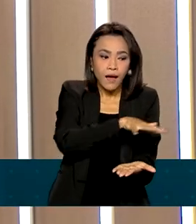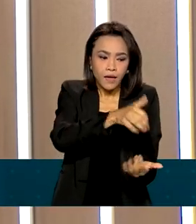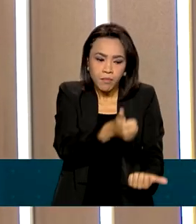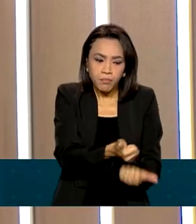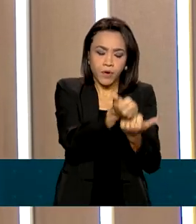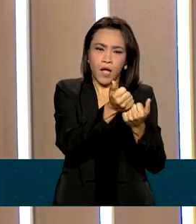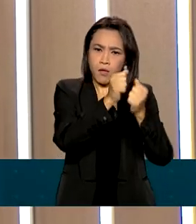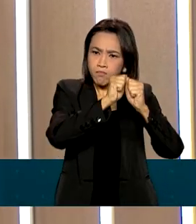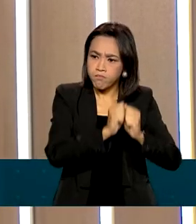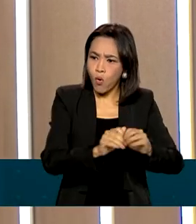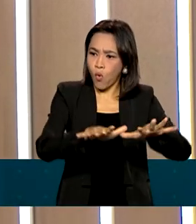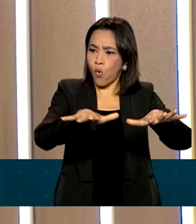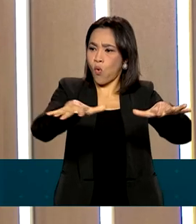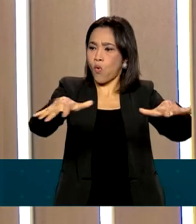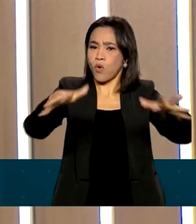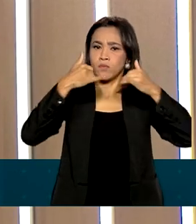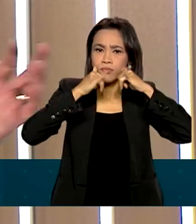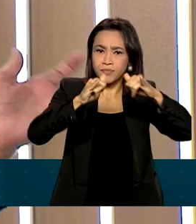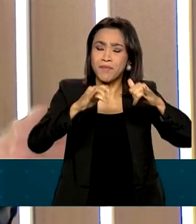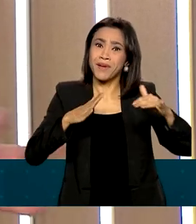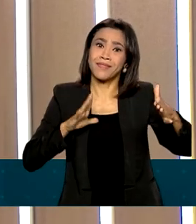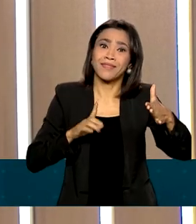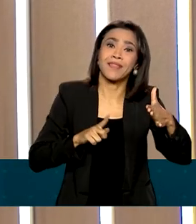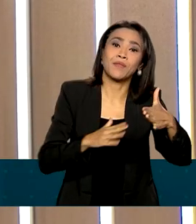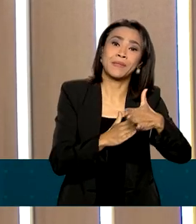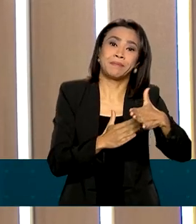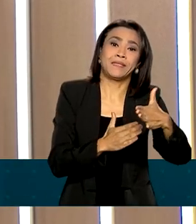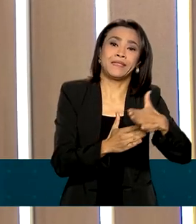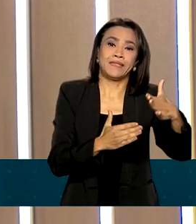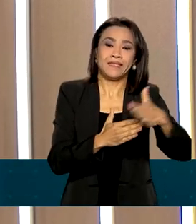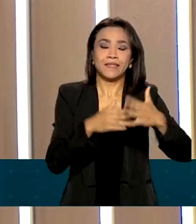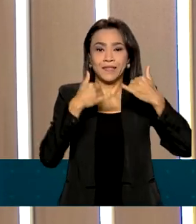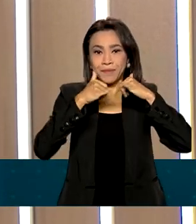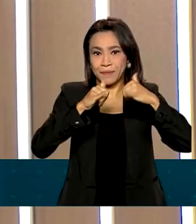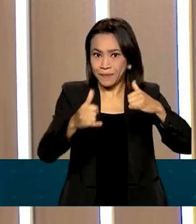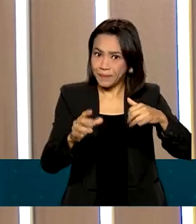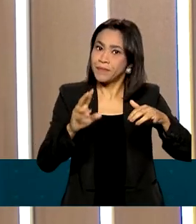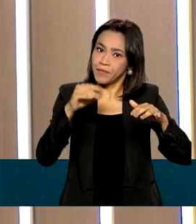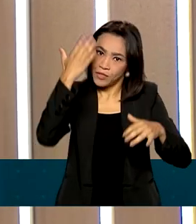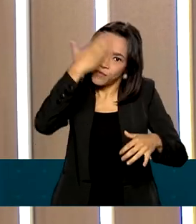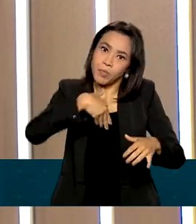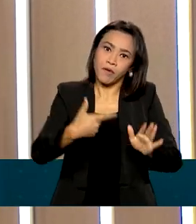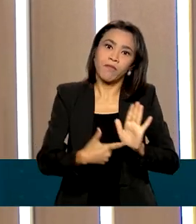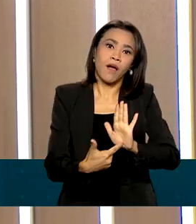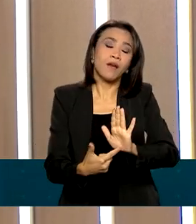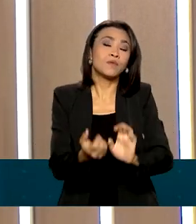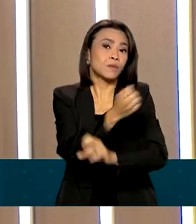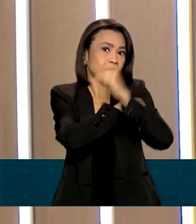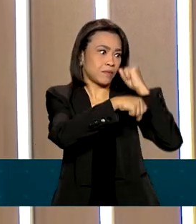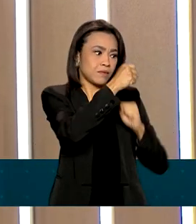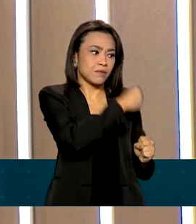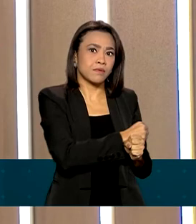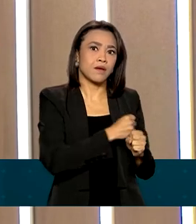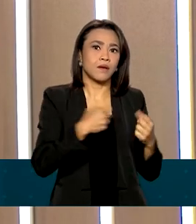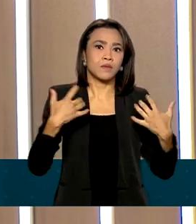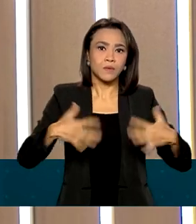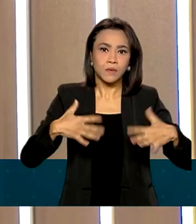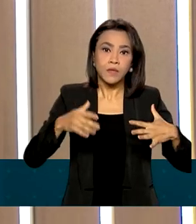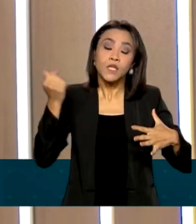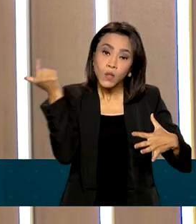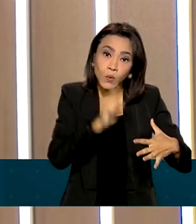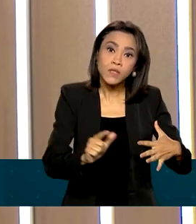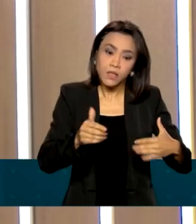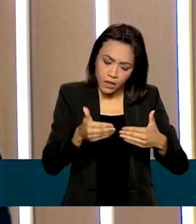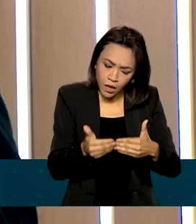brasileiro, que está próximo do seu limite, como foi visto durante a crise hídrica no ano passado, e com isso poder se expandir